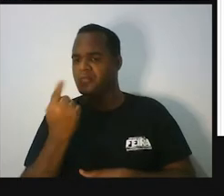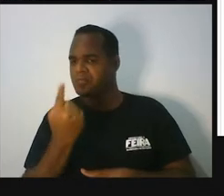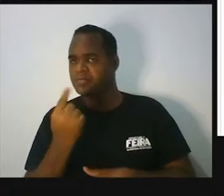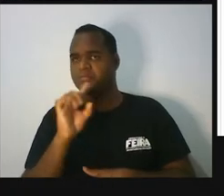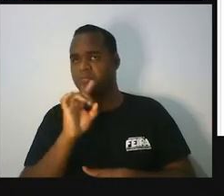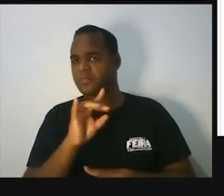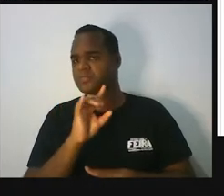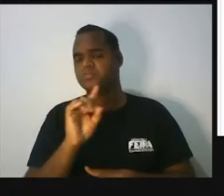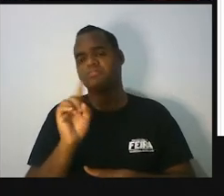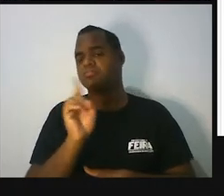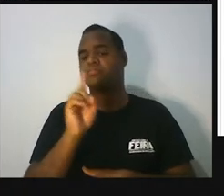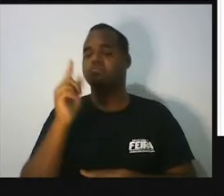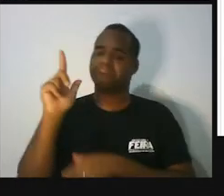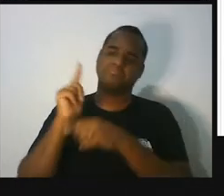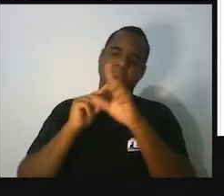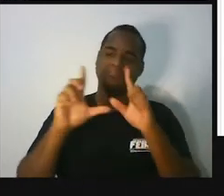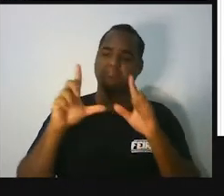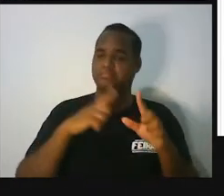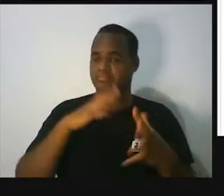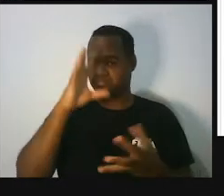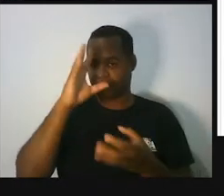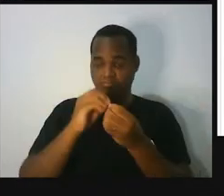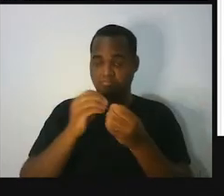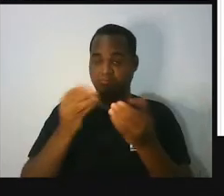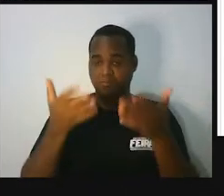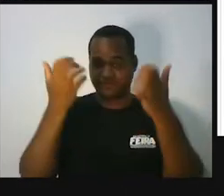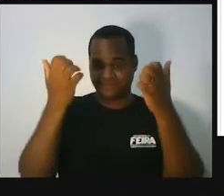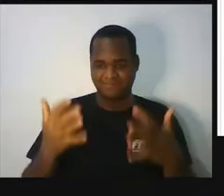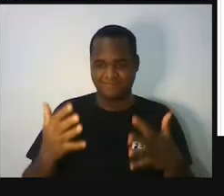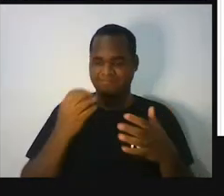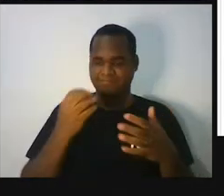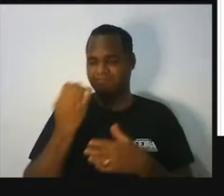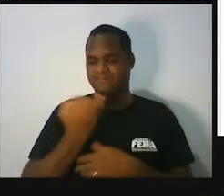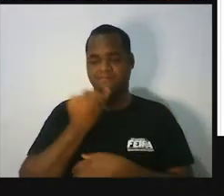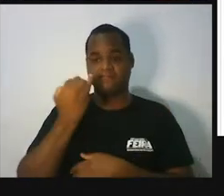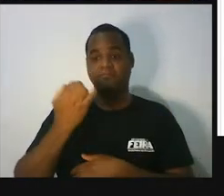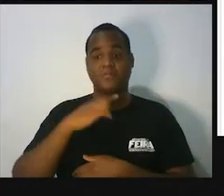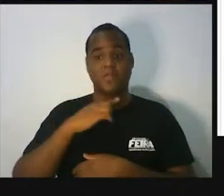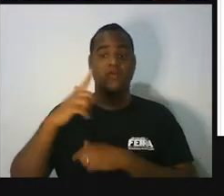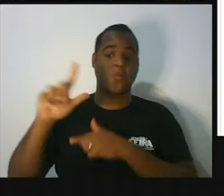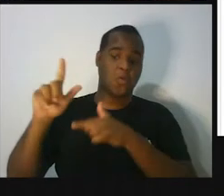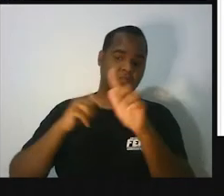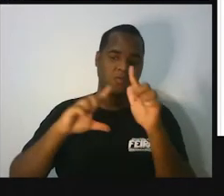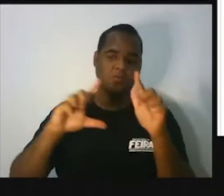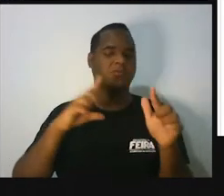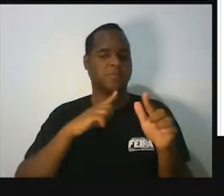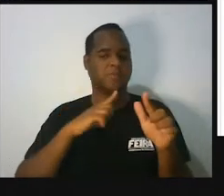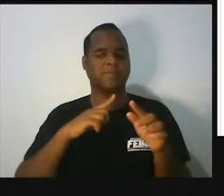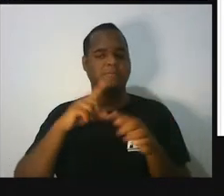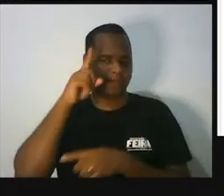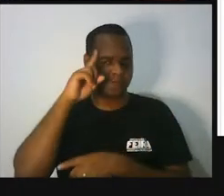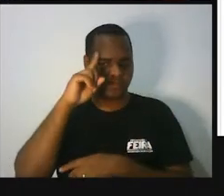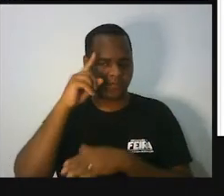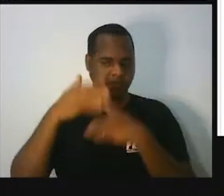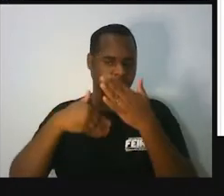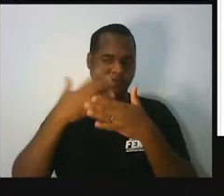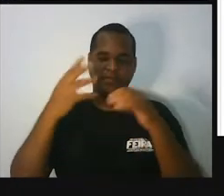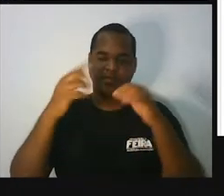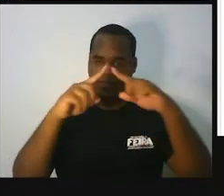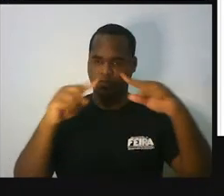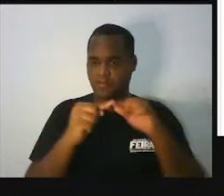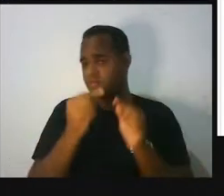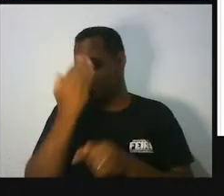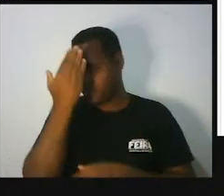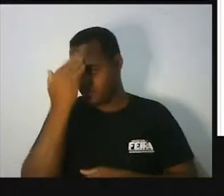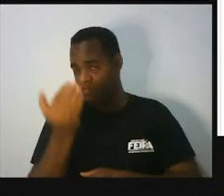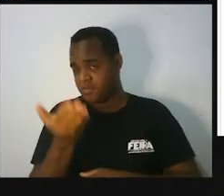triângulo, é isso que eu preciso fazer você entender nessa aula, tá? Existem aí alguns tipos de triângulos. Você sabia